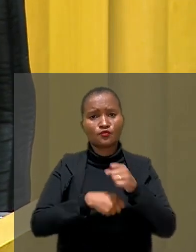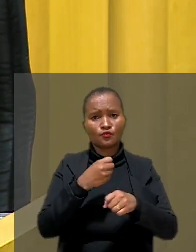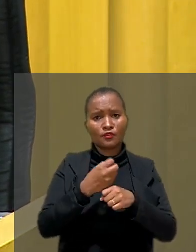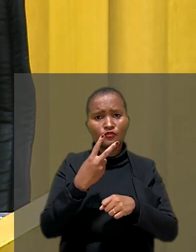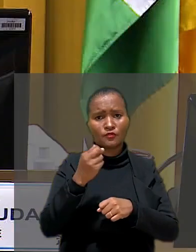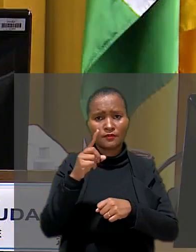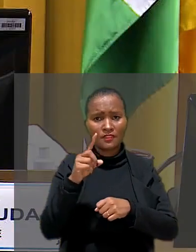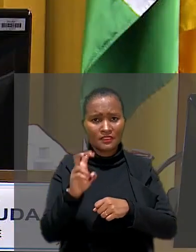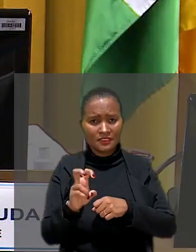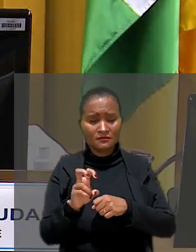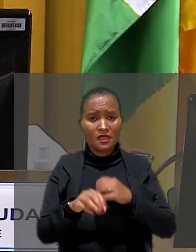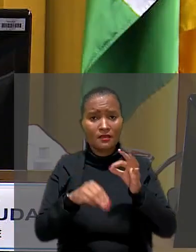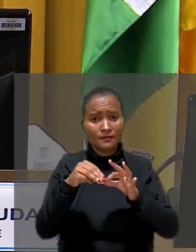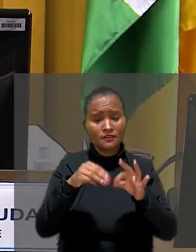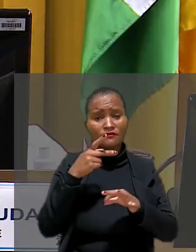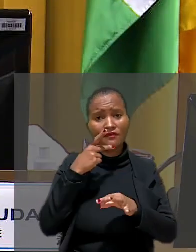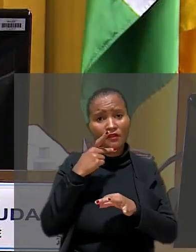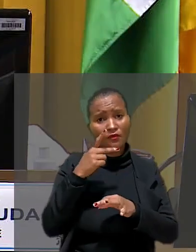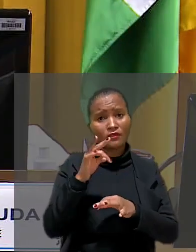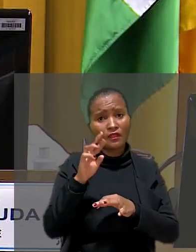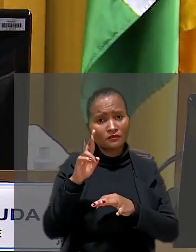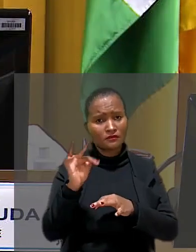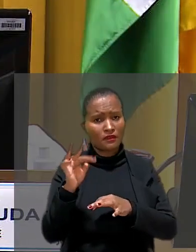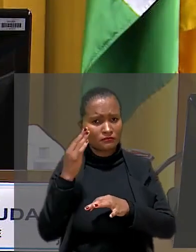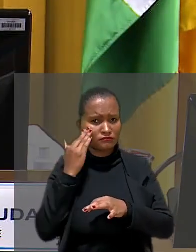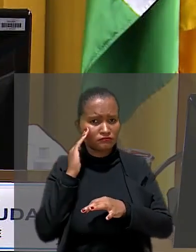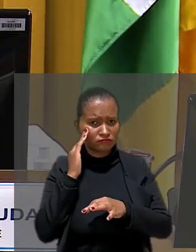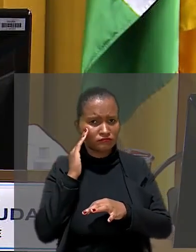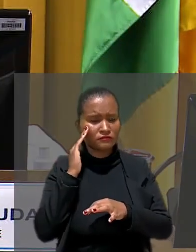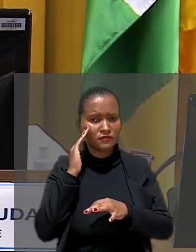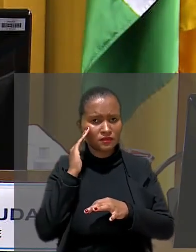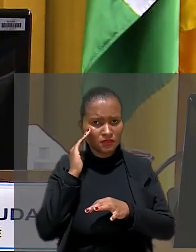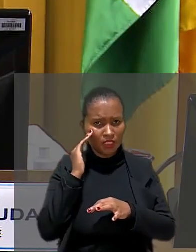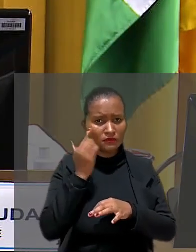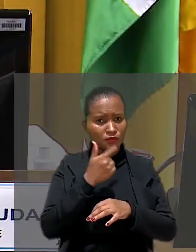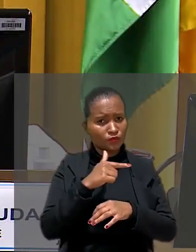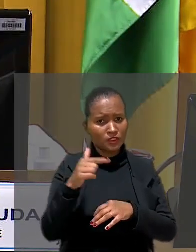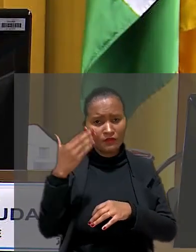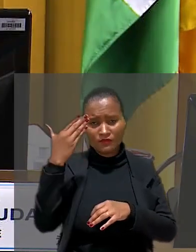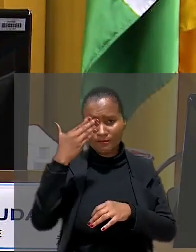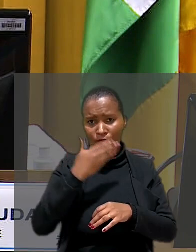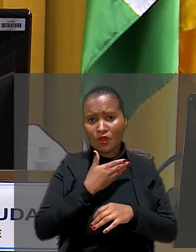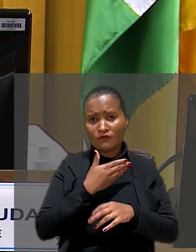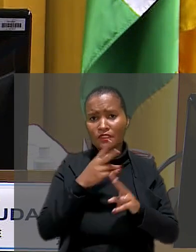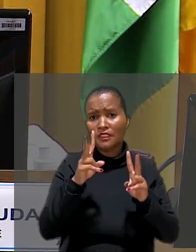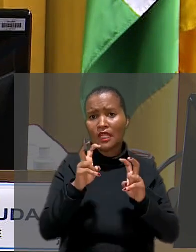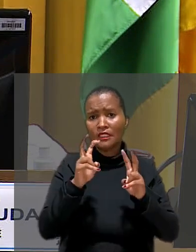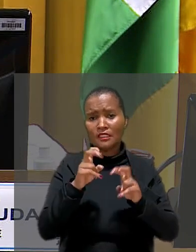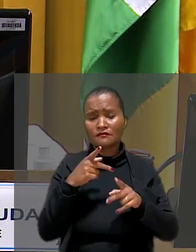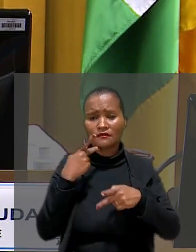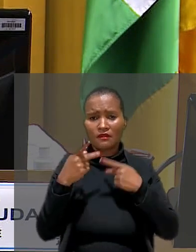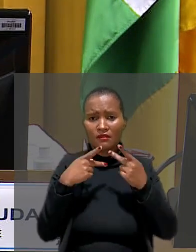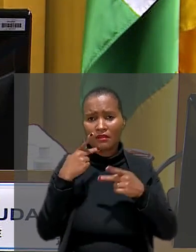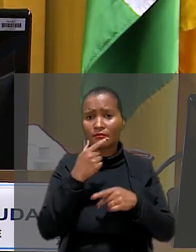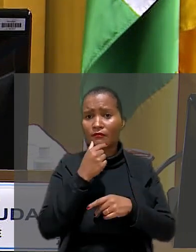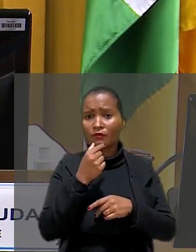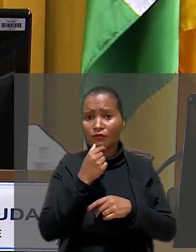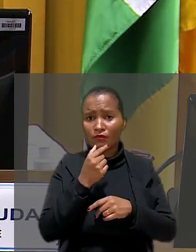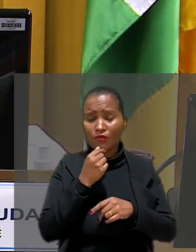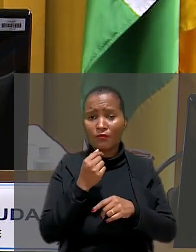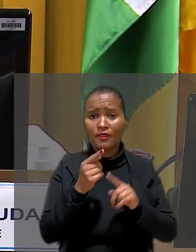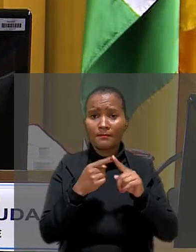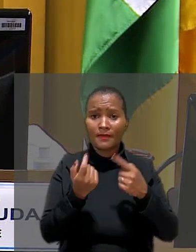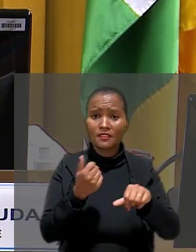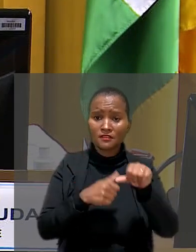2015. De acordo com a ministra, o TRT foi categórico ao registrar que não houve prova da tese alegada pelo